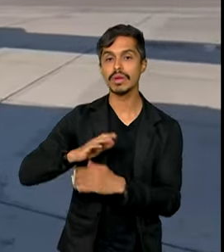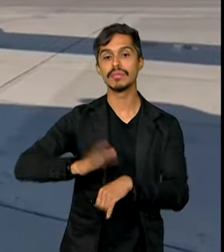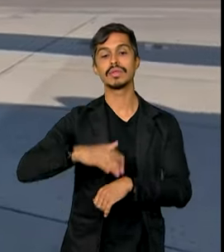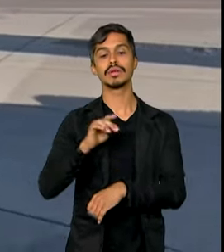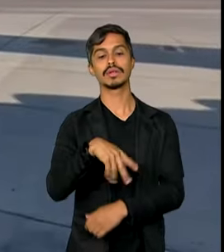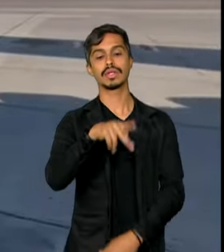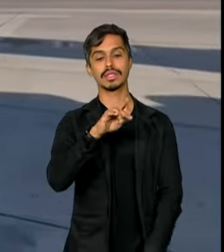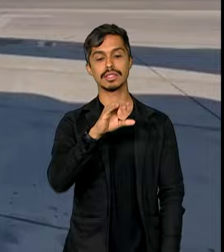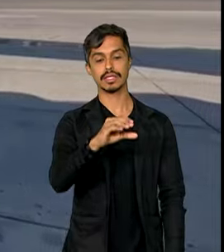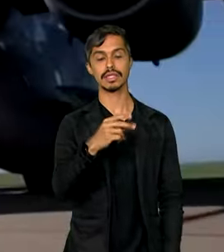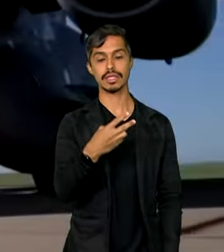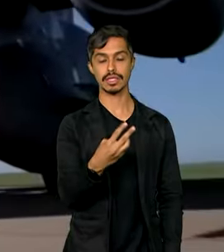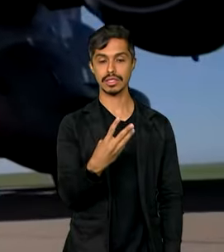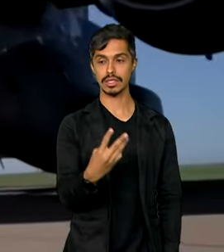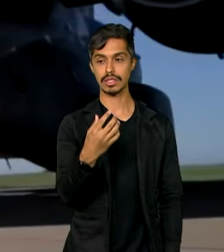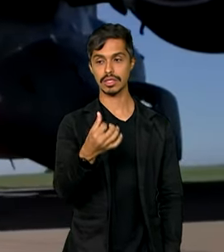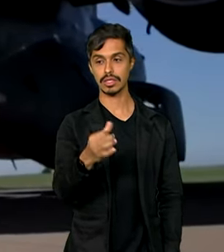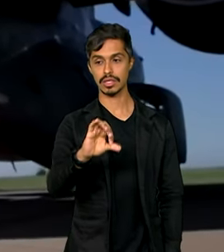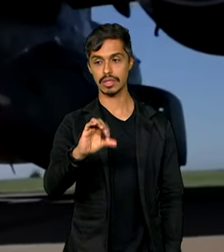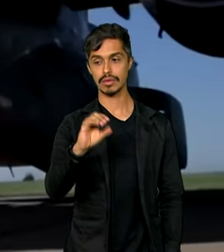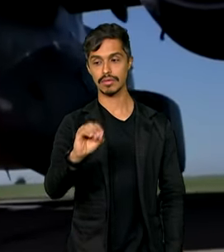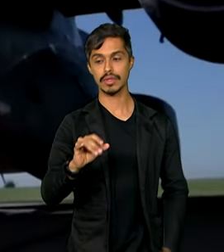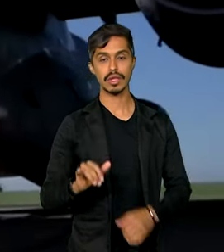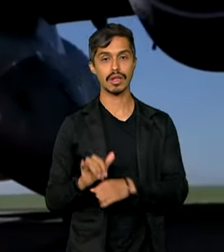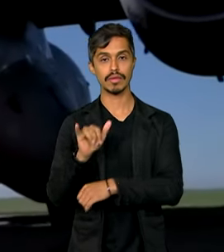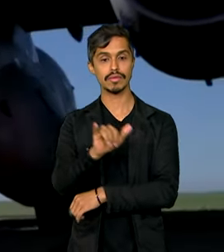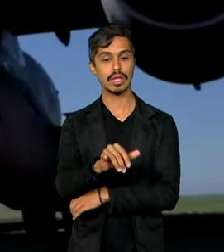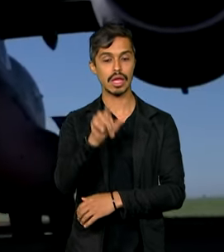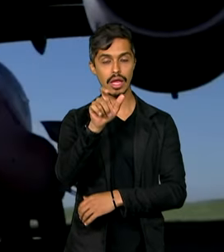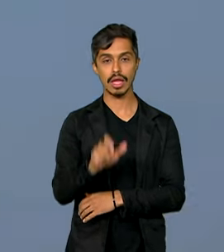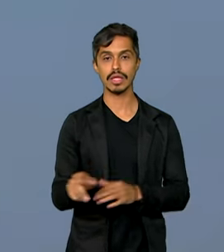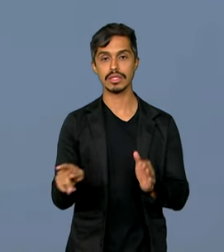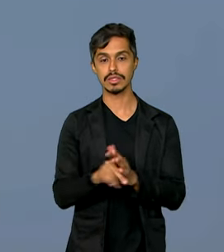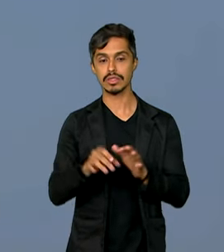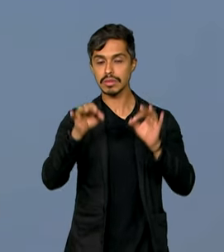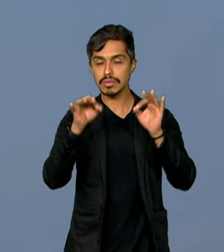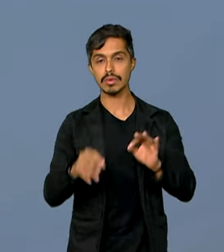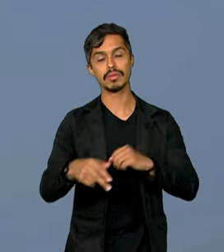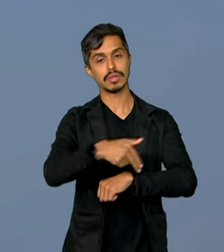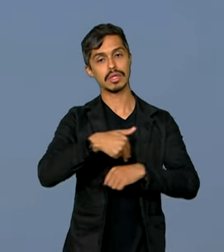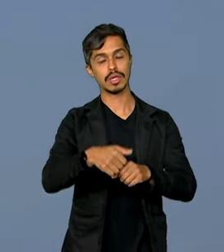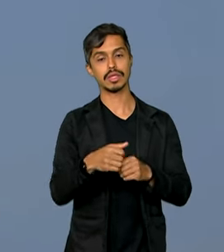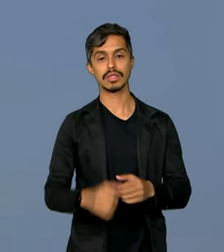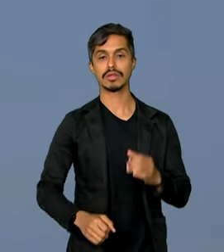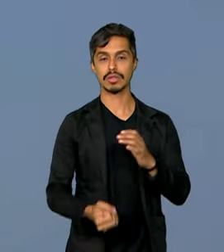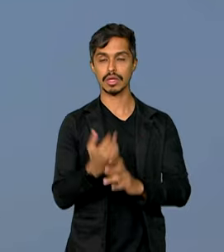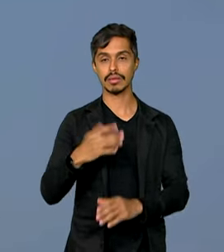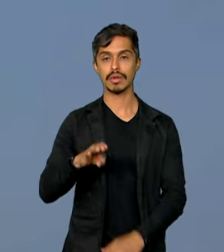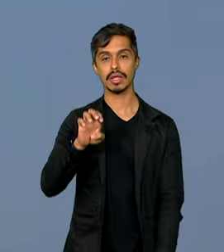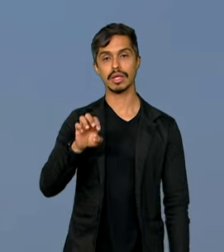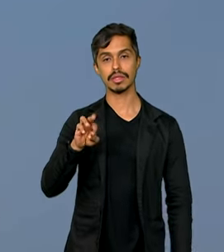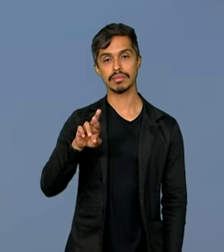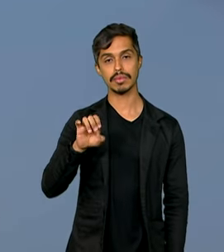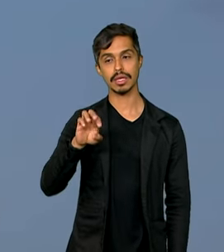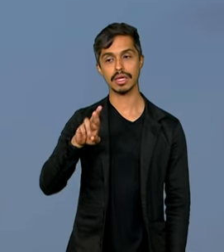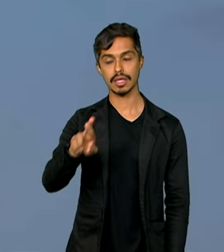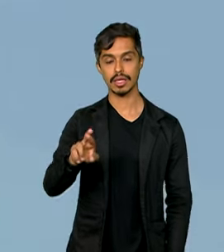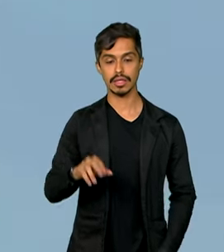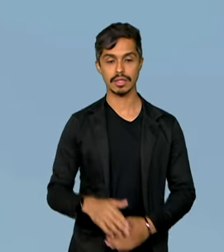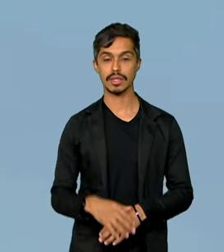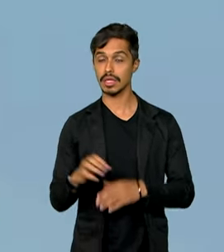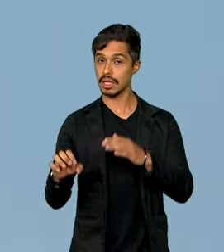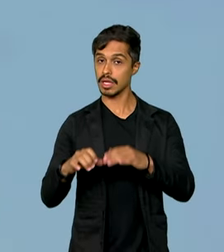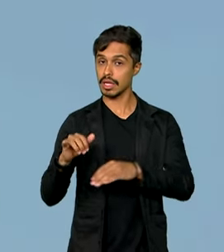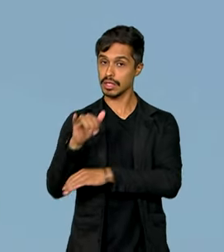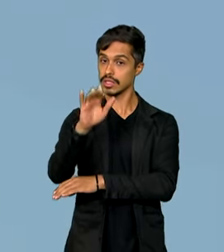KC-390, avião cargueiro totalmente nacional, construído pela Embraer. A aeronave foi usada,